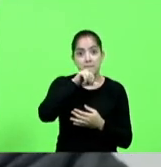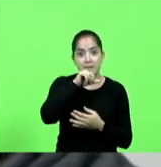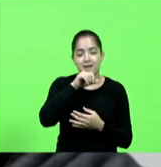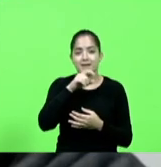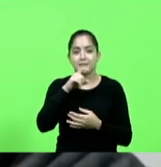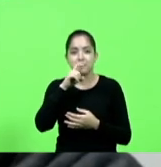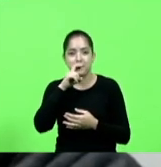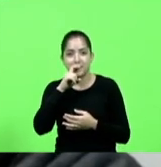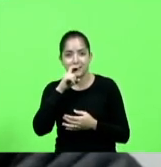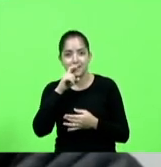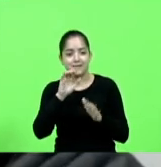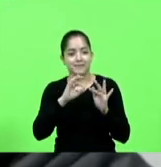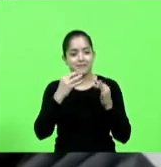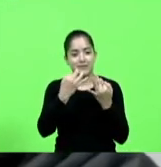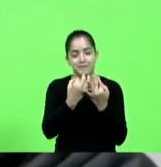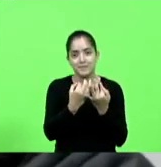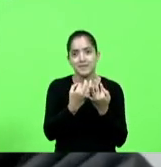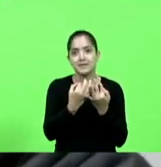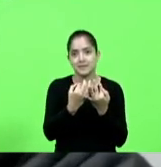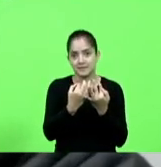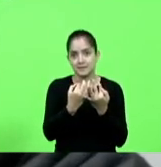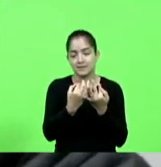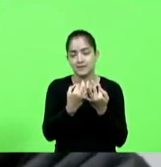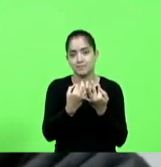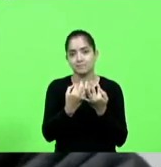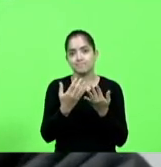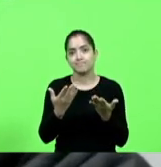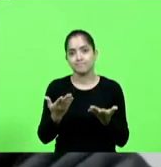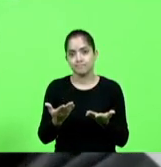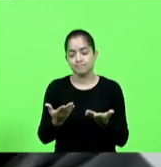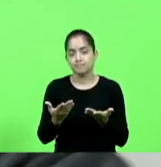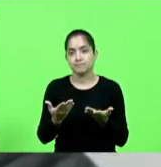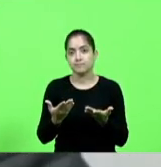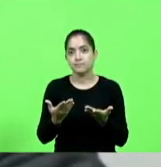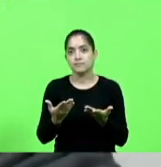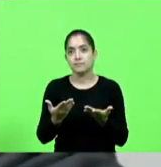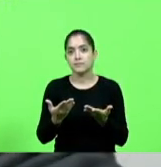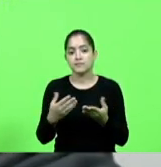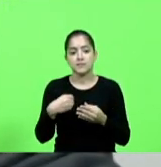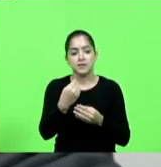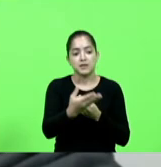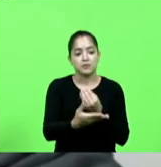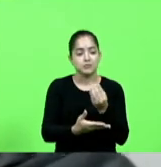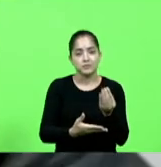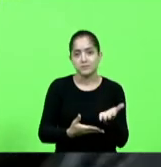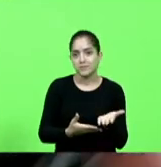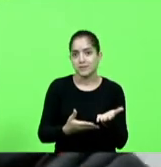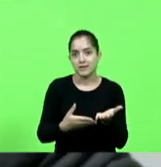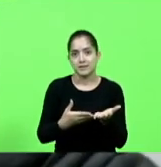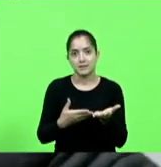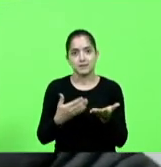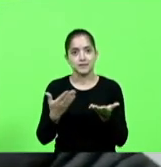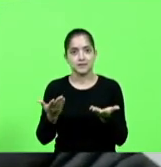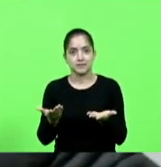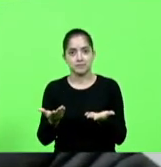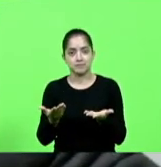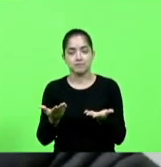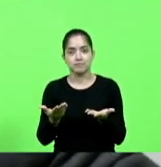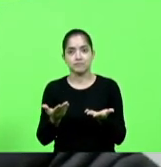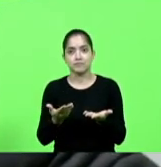de família com toda a segurança não daria de jeito nenhum